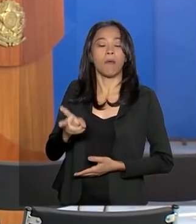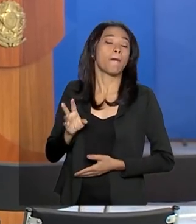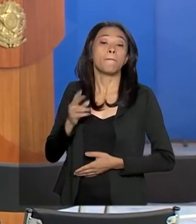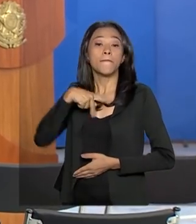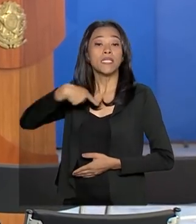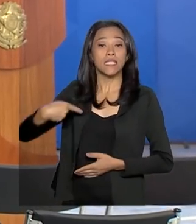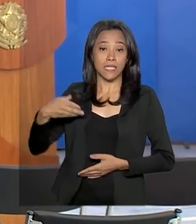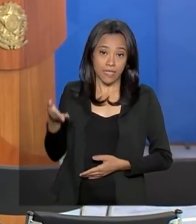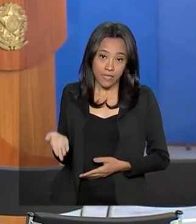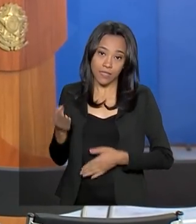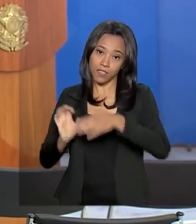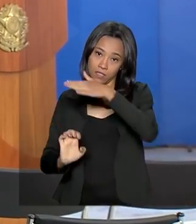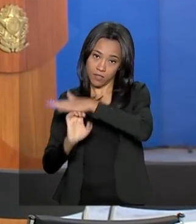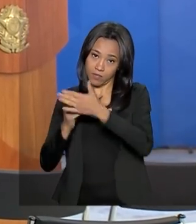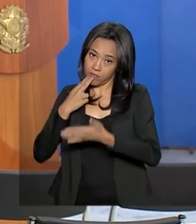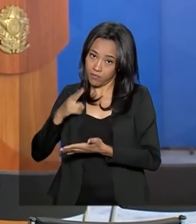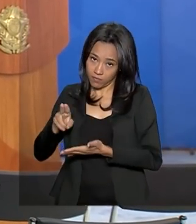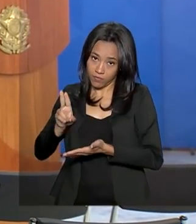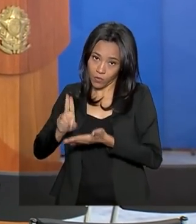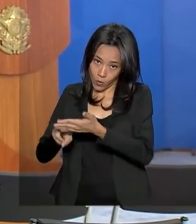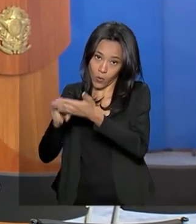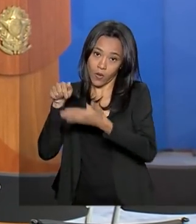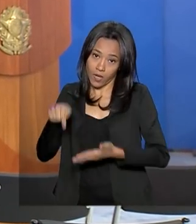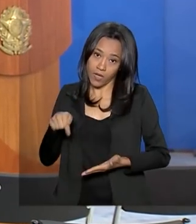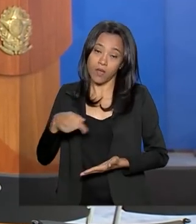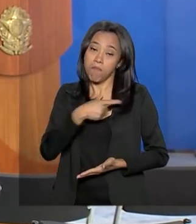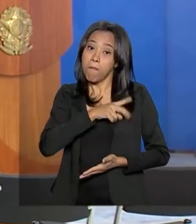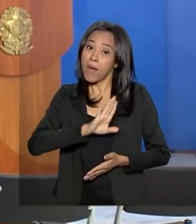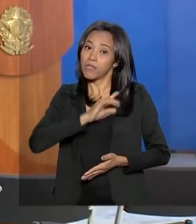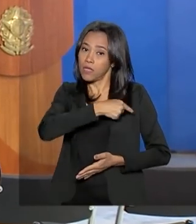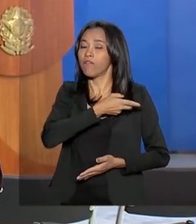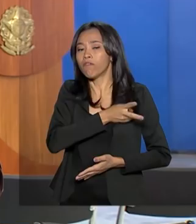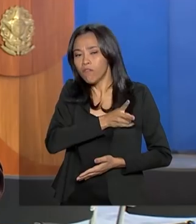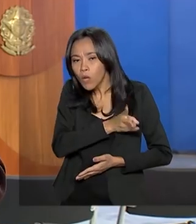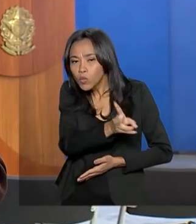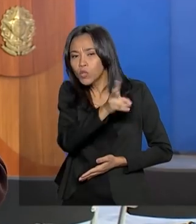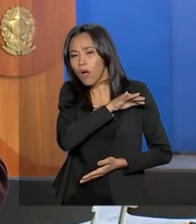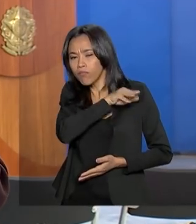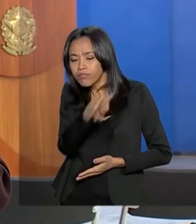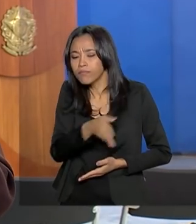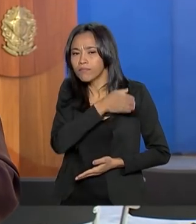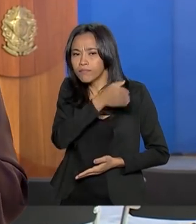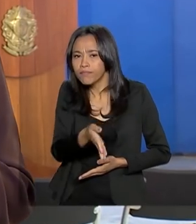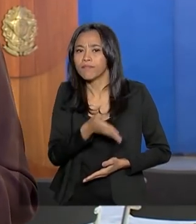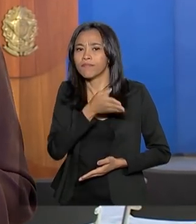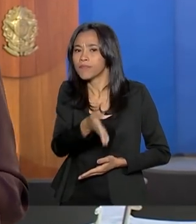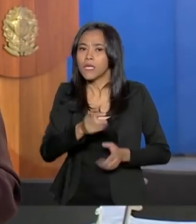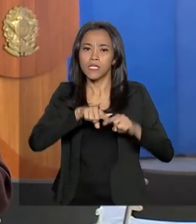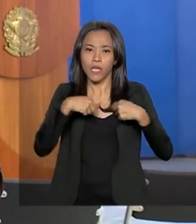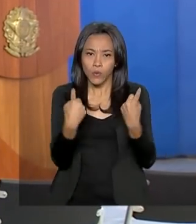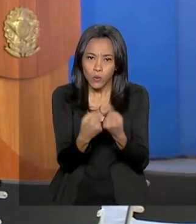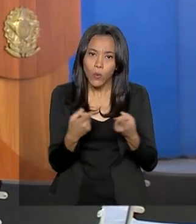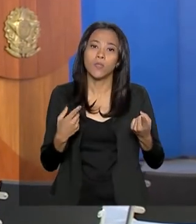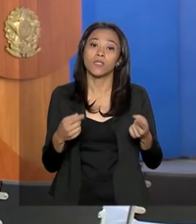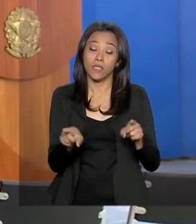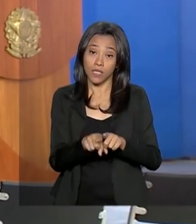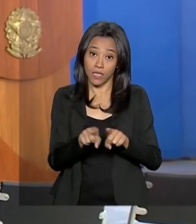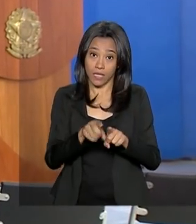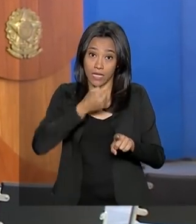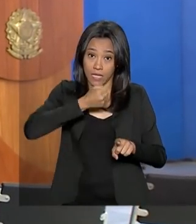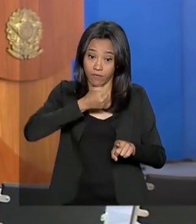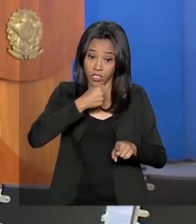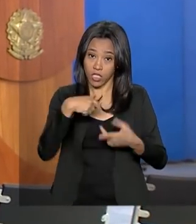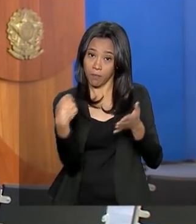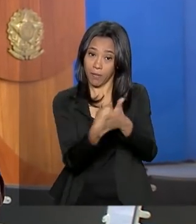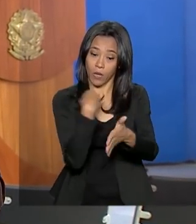participando das reuniões ministeriais aqui no Palácio do Planalto. E respondendo a perguntas de jornalistas, o presidente Bolsonaro